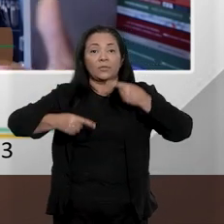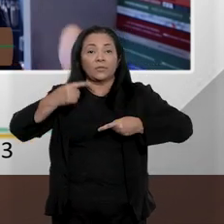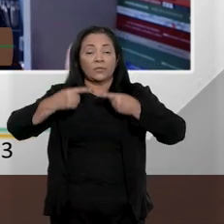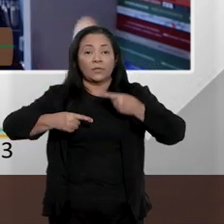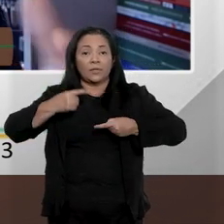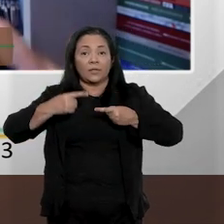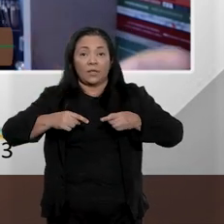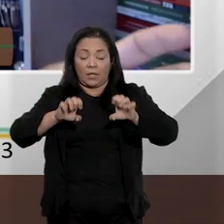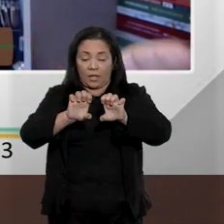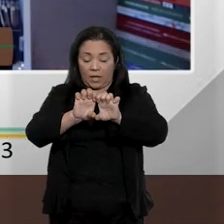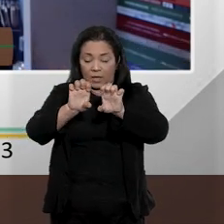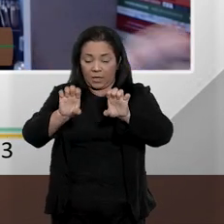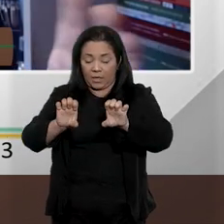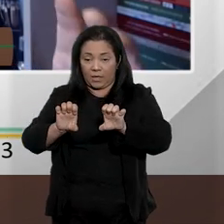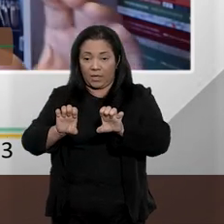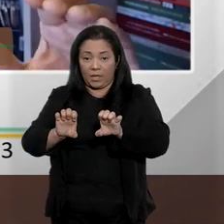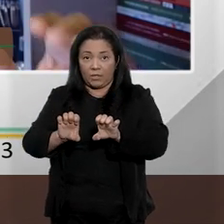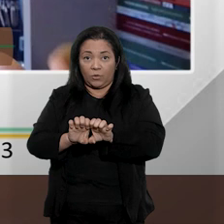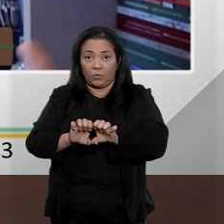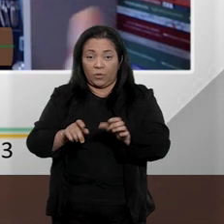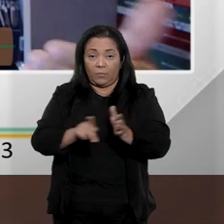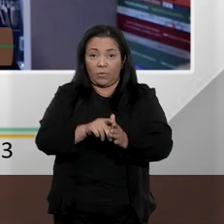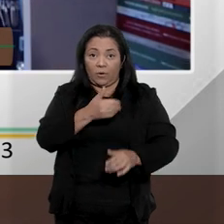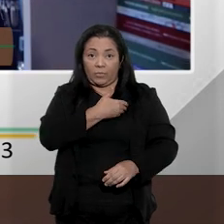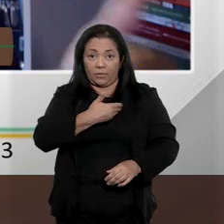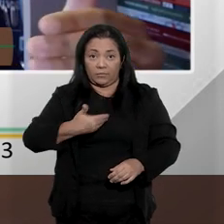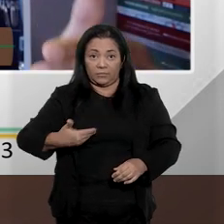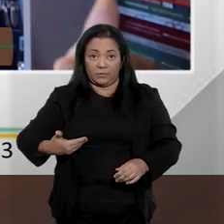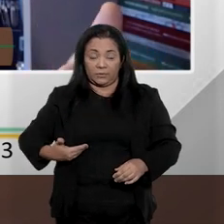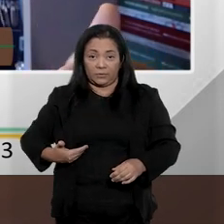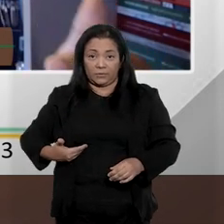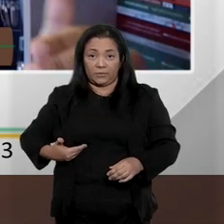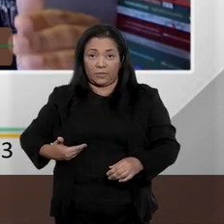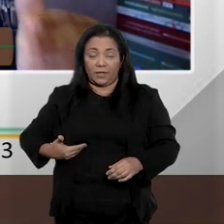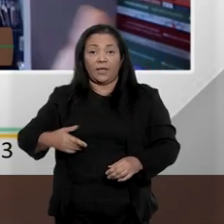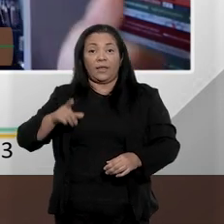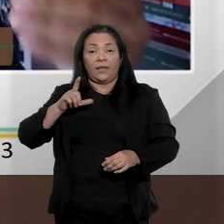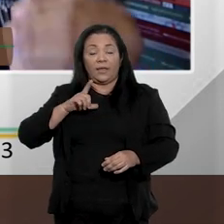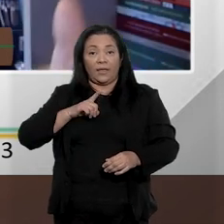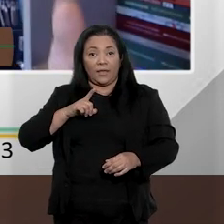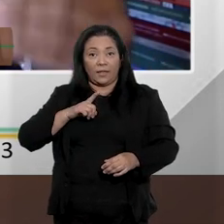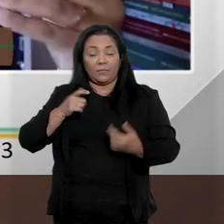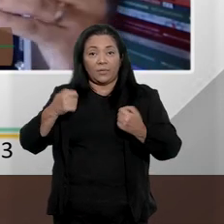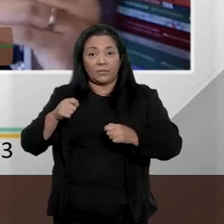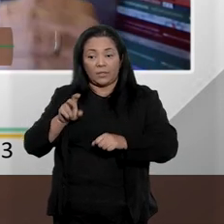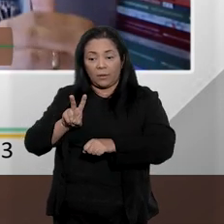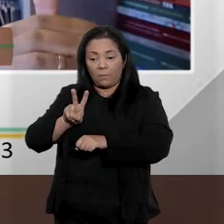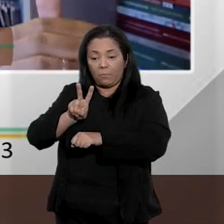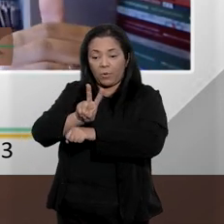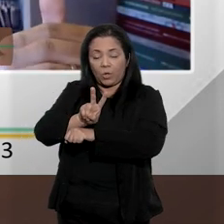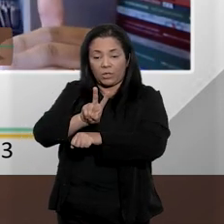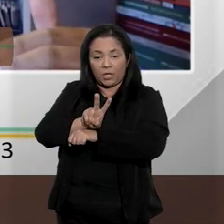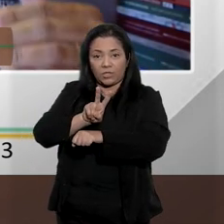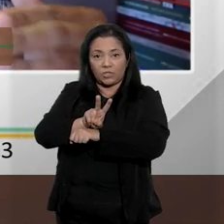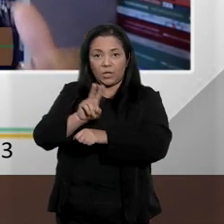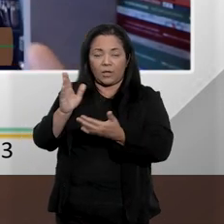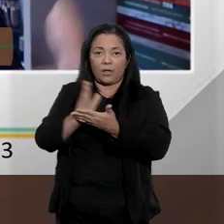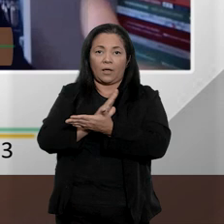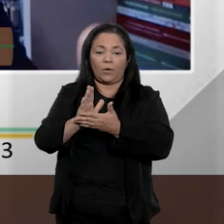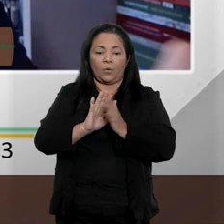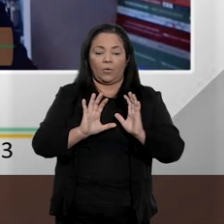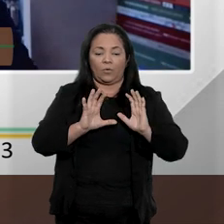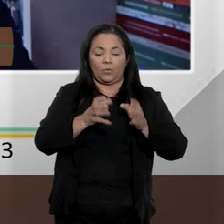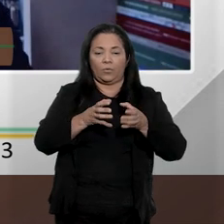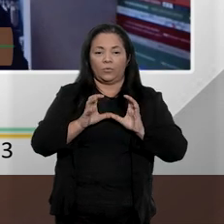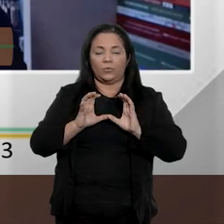o aparato repressivo do Estado, ele é construído para proteger determinados grupos da